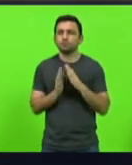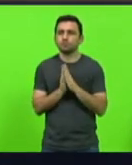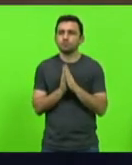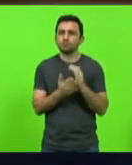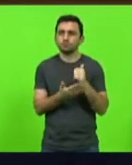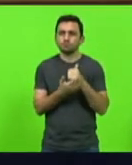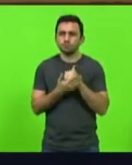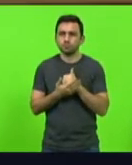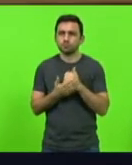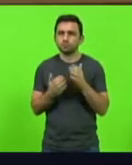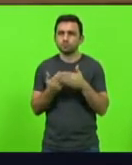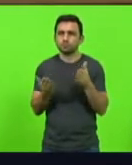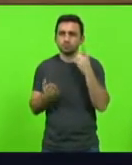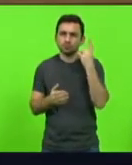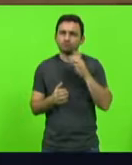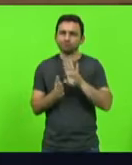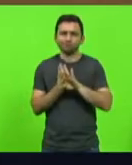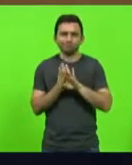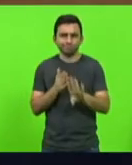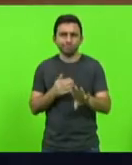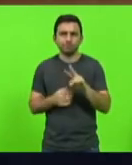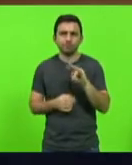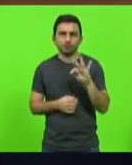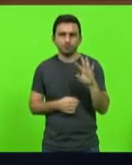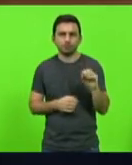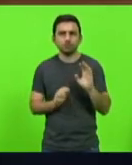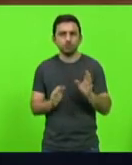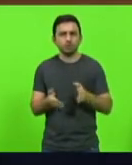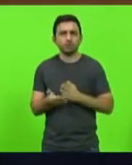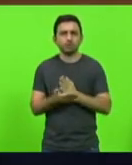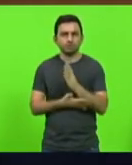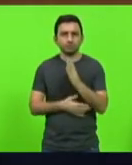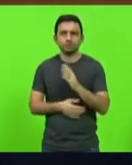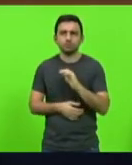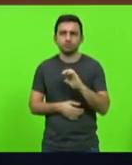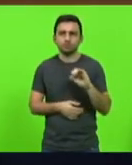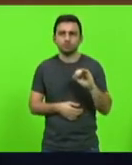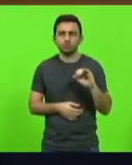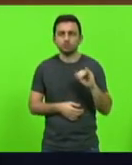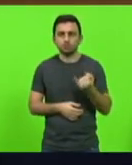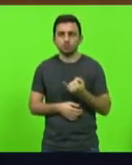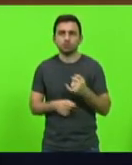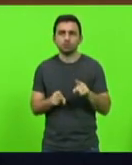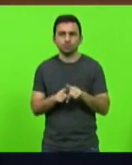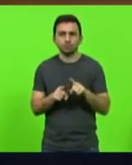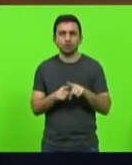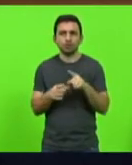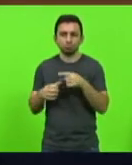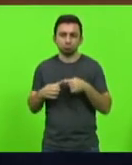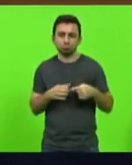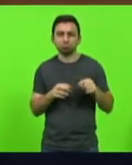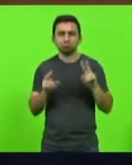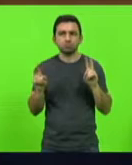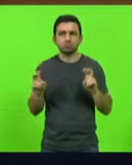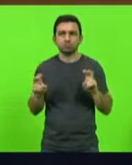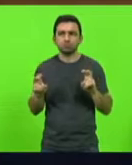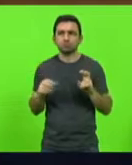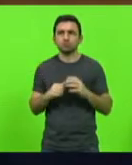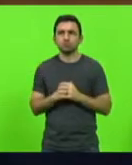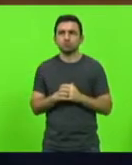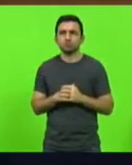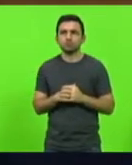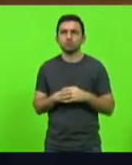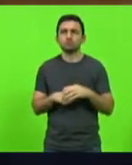deputados, para que a possa derrubar o veto, uma vez que passou pela CCJ, passou pelas comissões temáticas, não é nenhum vício de